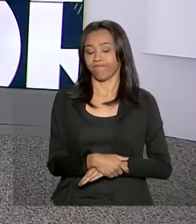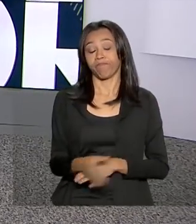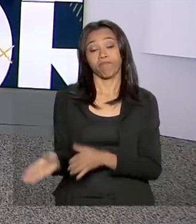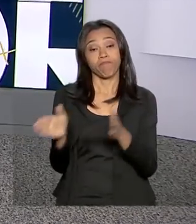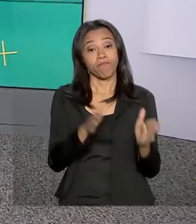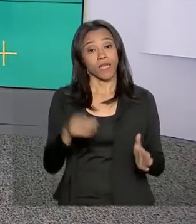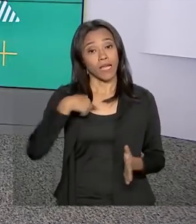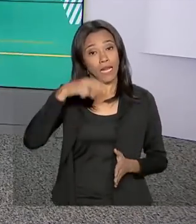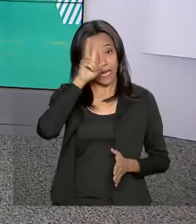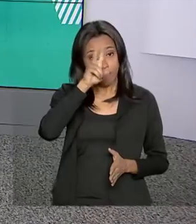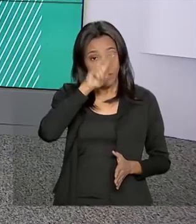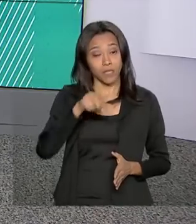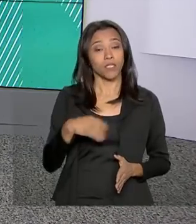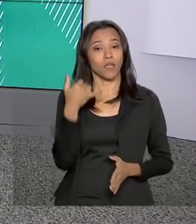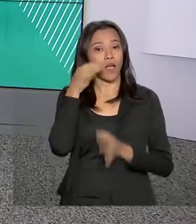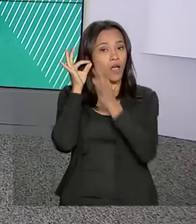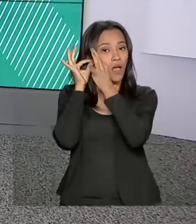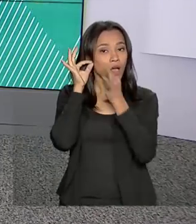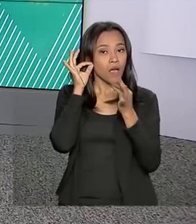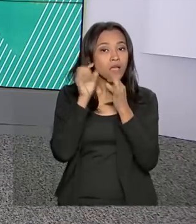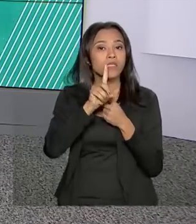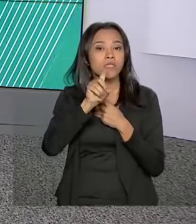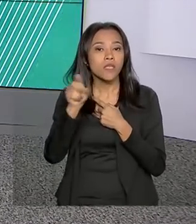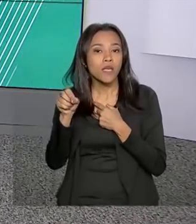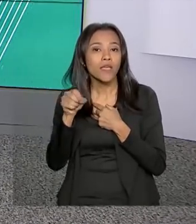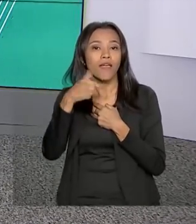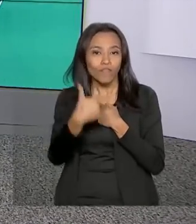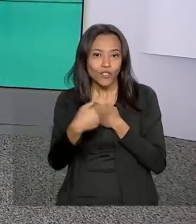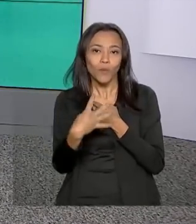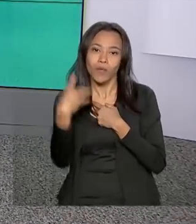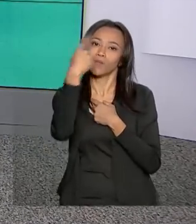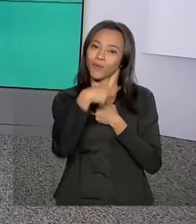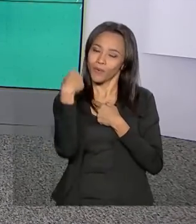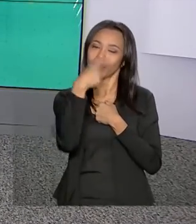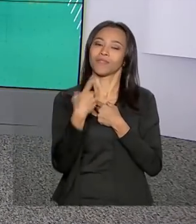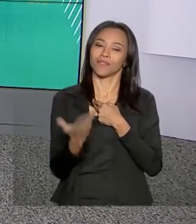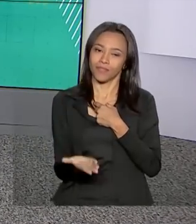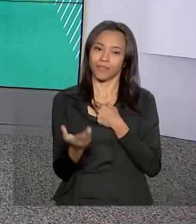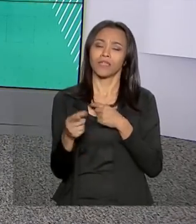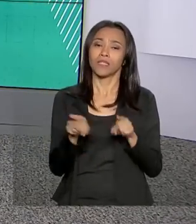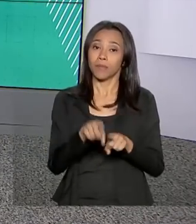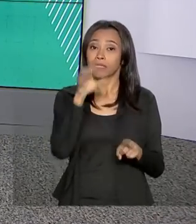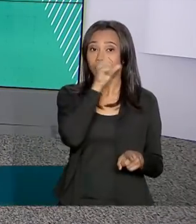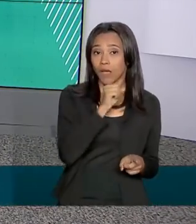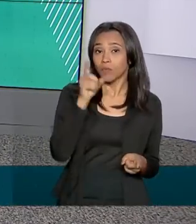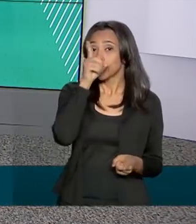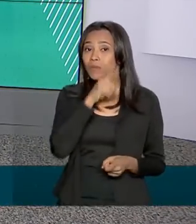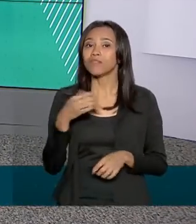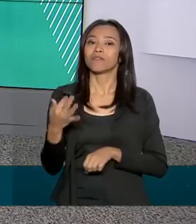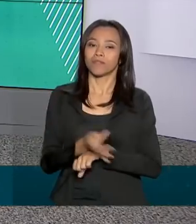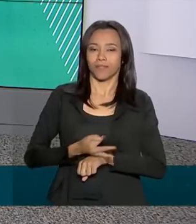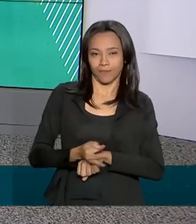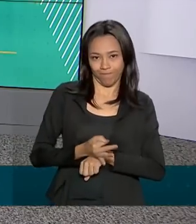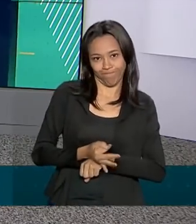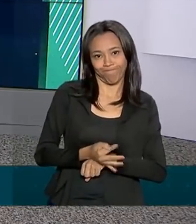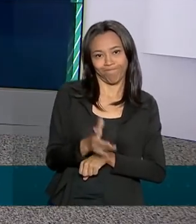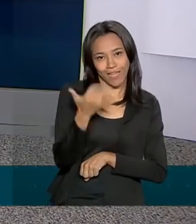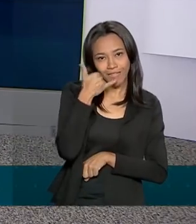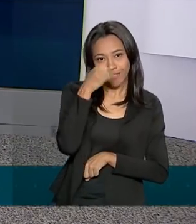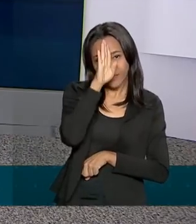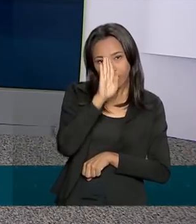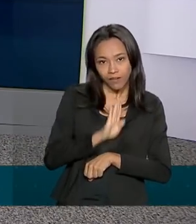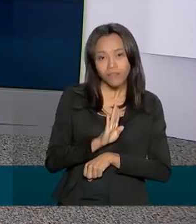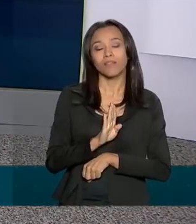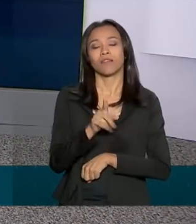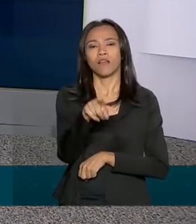Lembrando que o DISC-100 funciona diariamente 24 horas por dia, incluindo sábados, domingos e feriados. A ligação é de